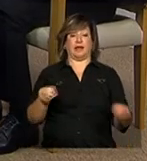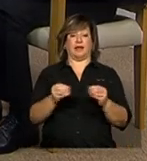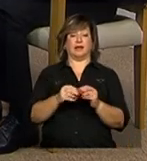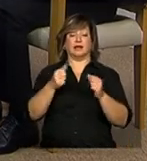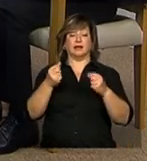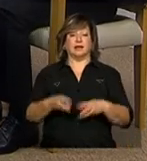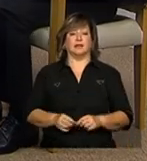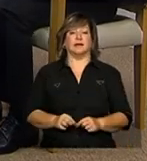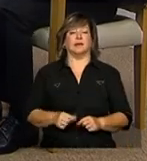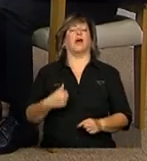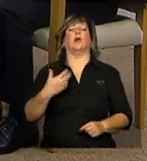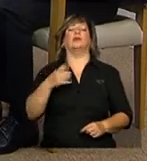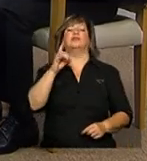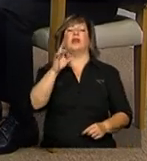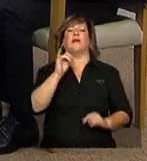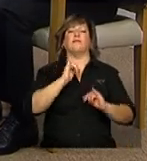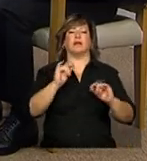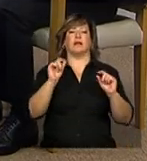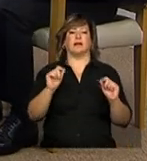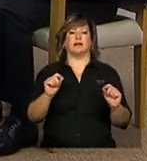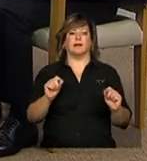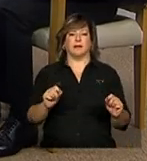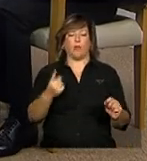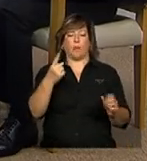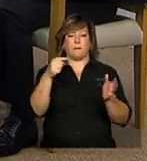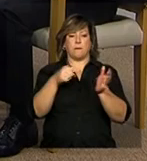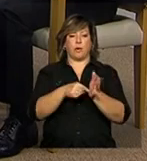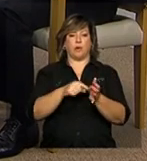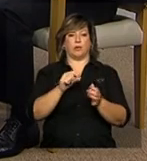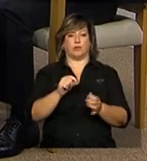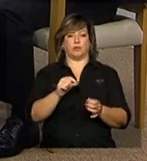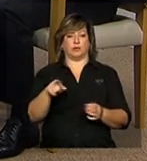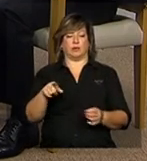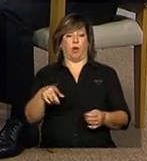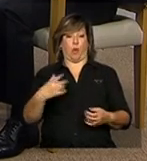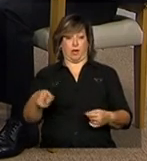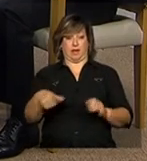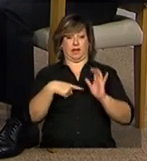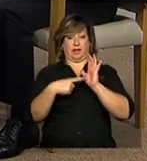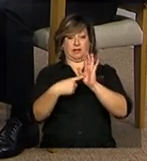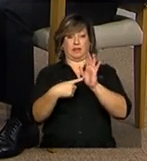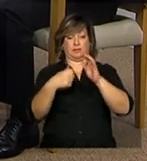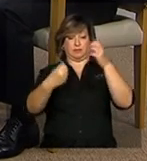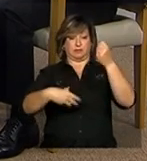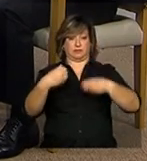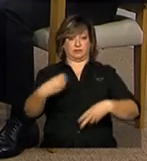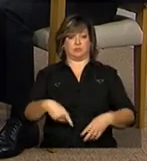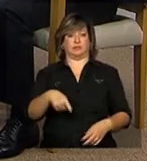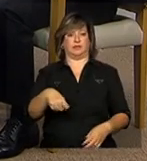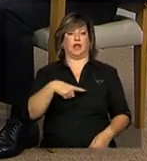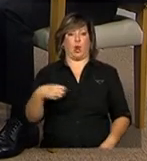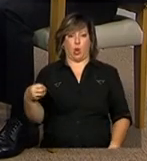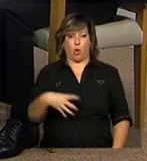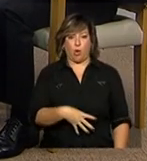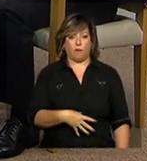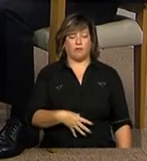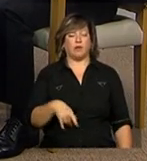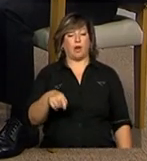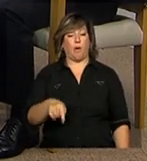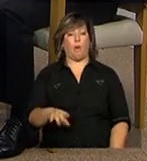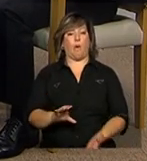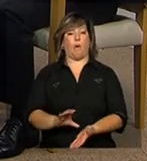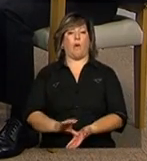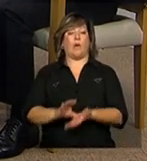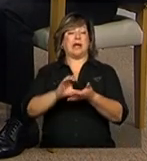Bem, eu só queria acrescentar um ponto que com o demonstrativo, com esse novo demonstrativo, o conselho, se ele